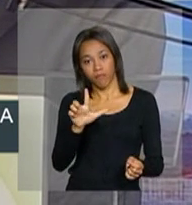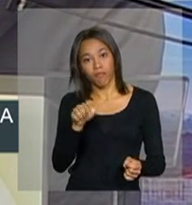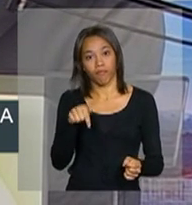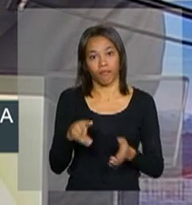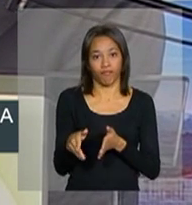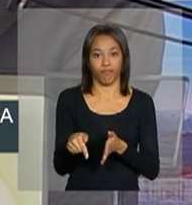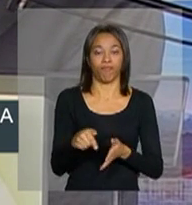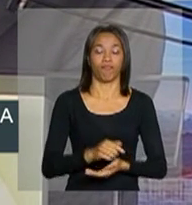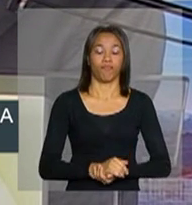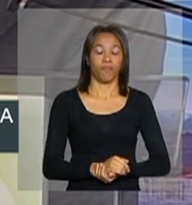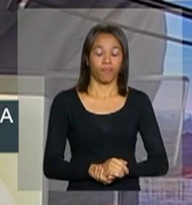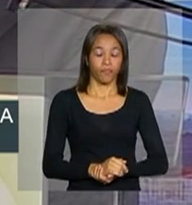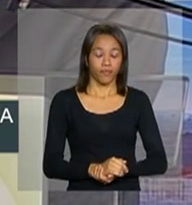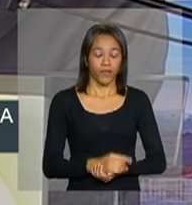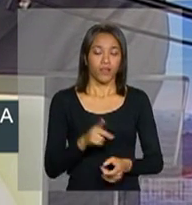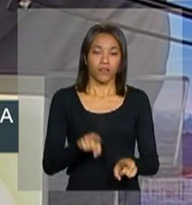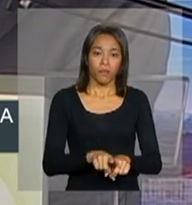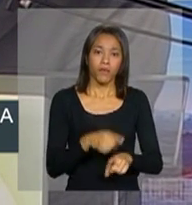Construção